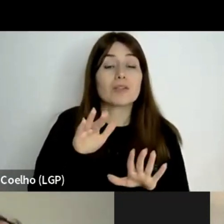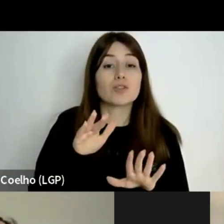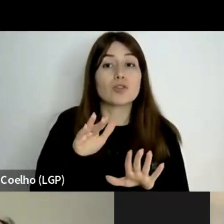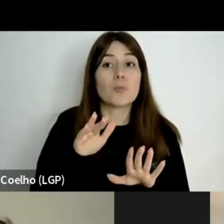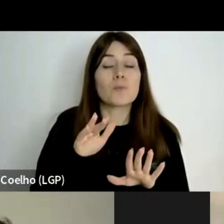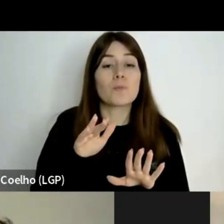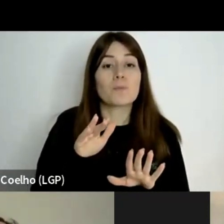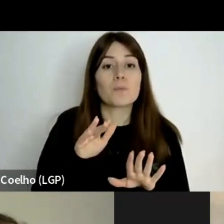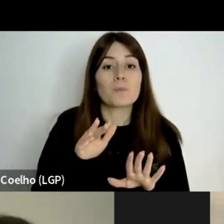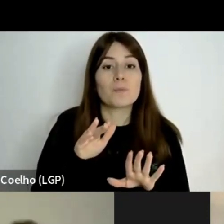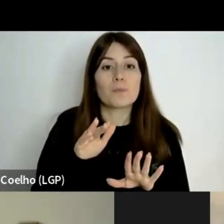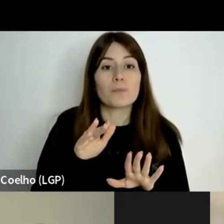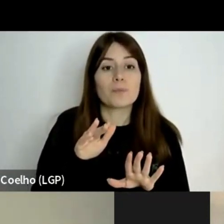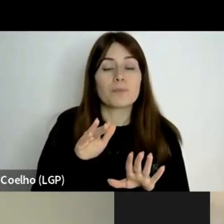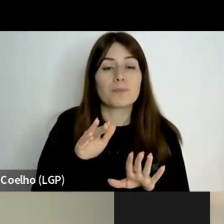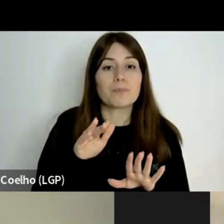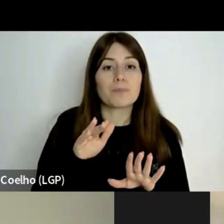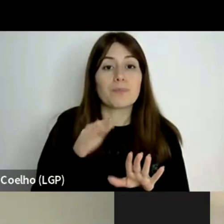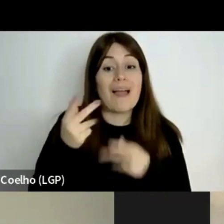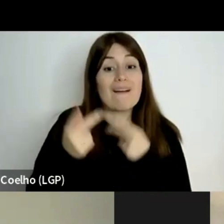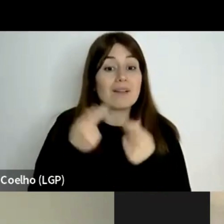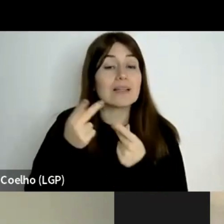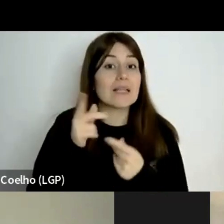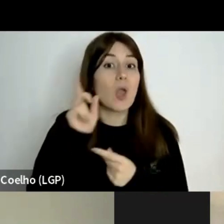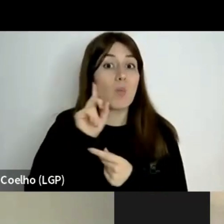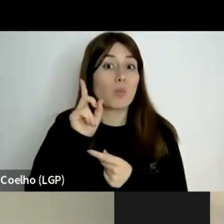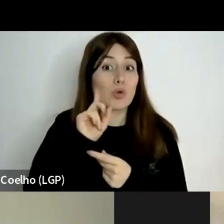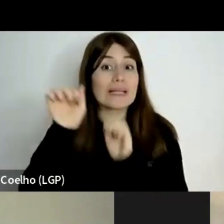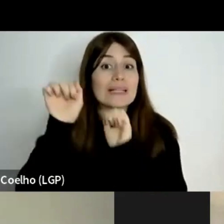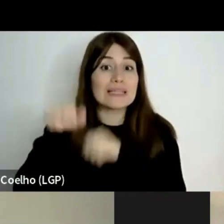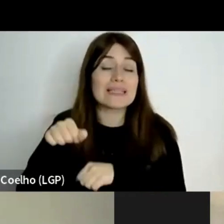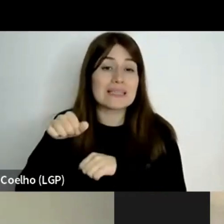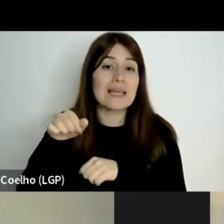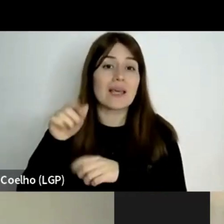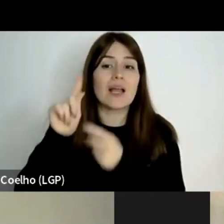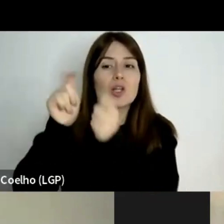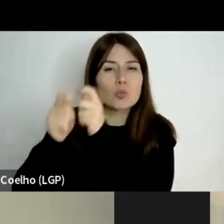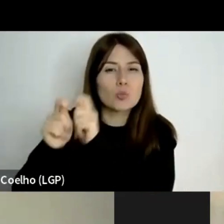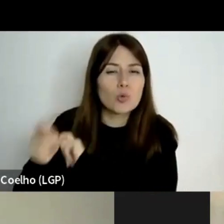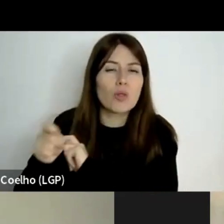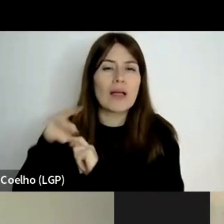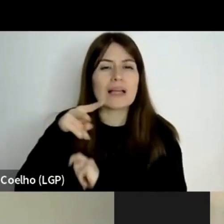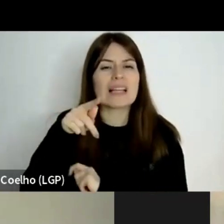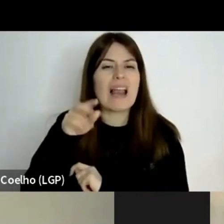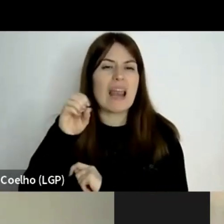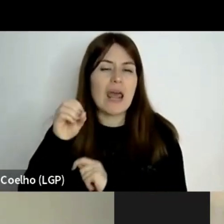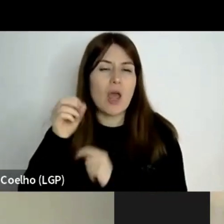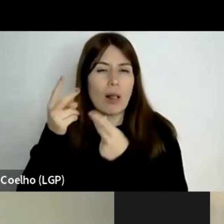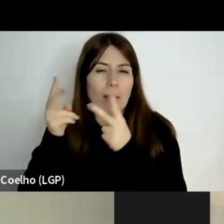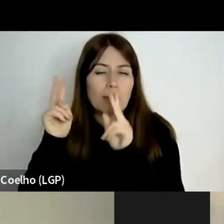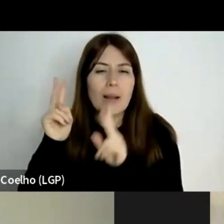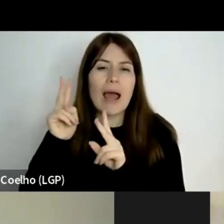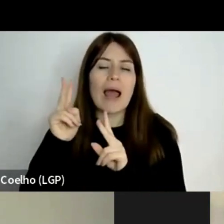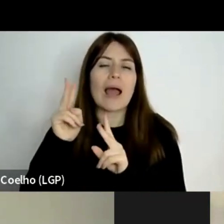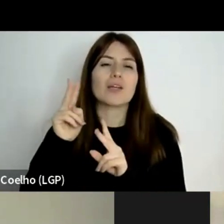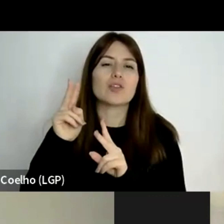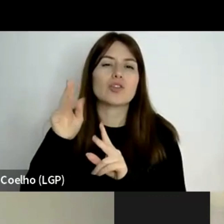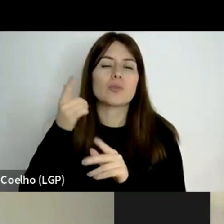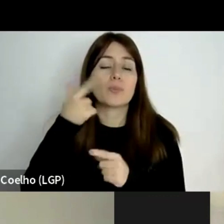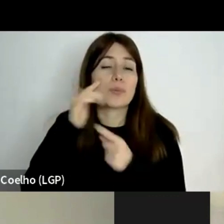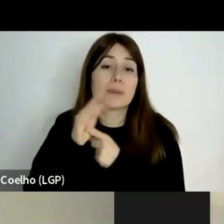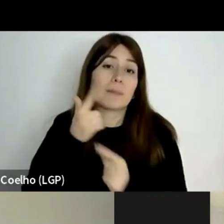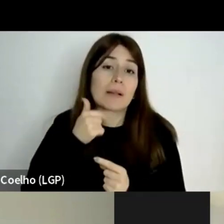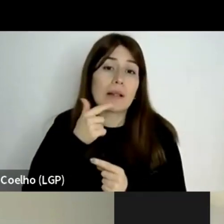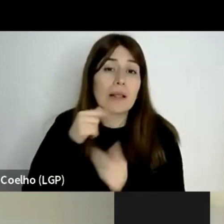nas reformas neoliberais e neoconservadoras, sobretudo na Inglaterra e nos Estados Unidos, com o Reagan